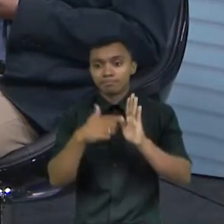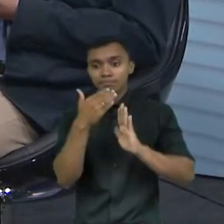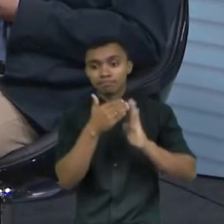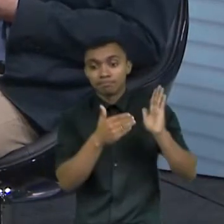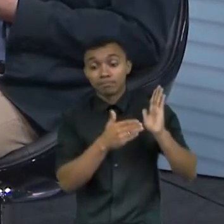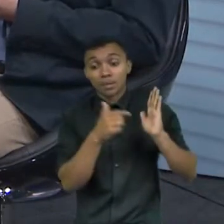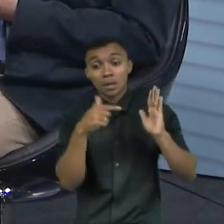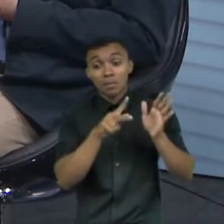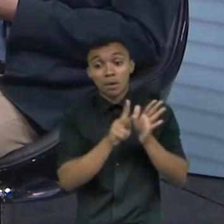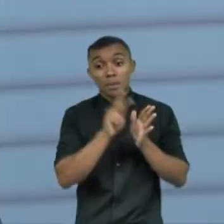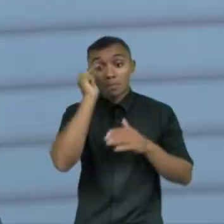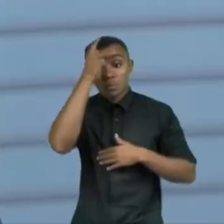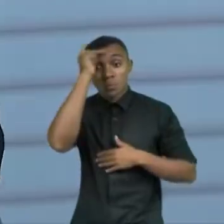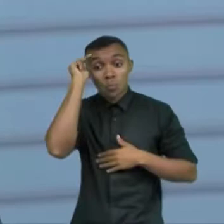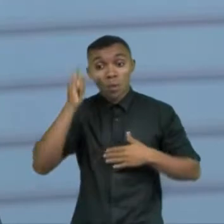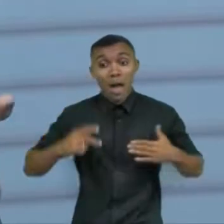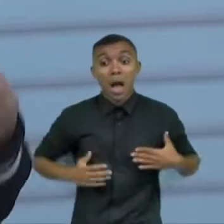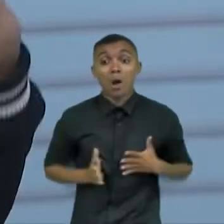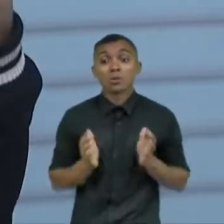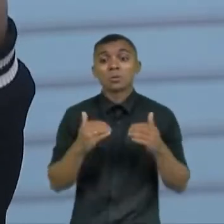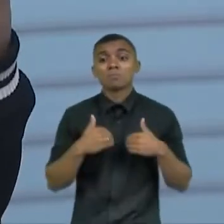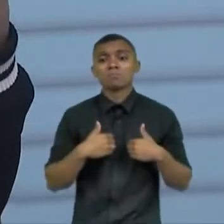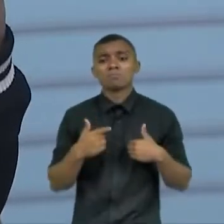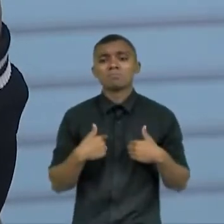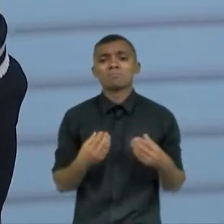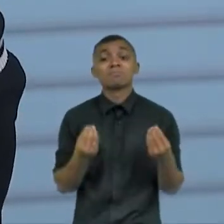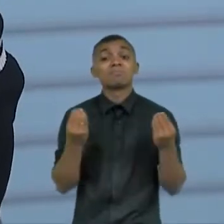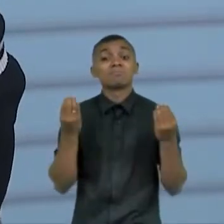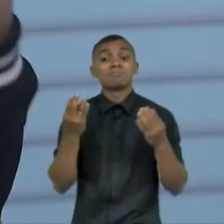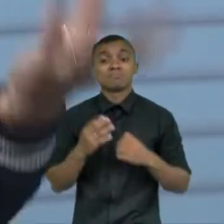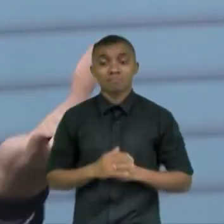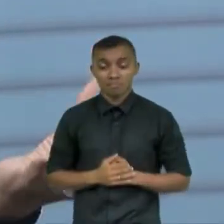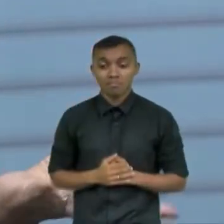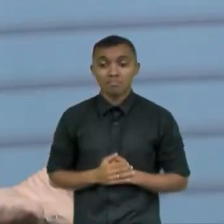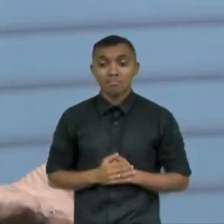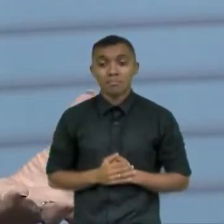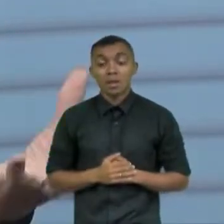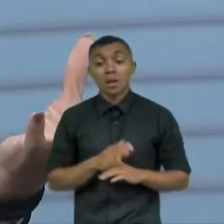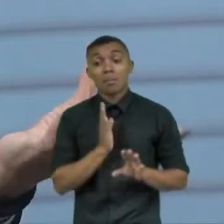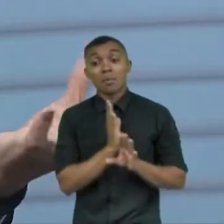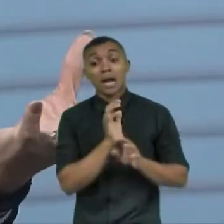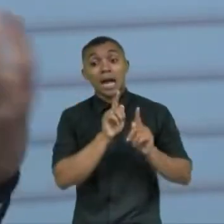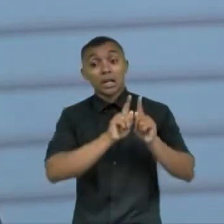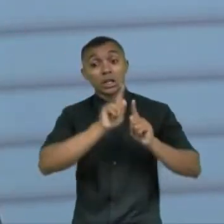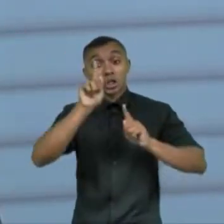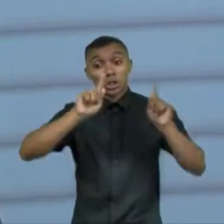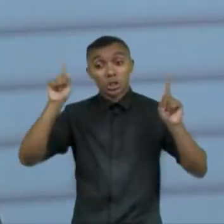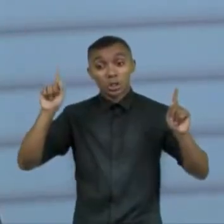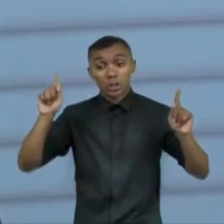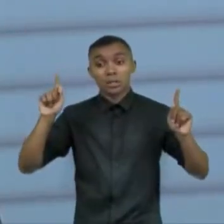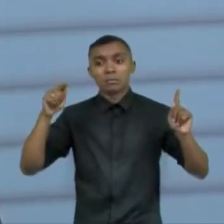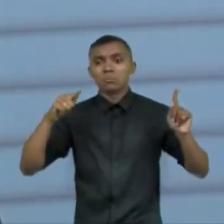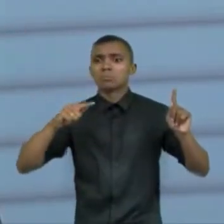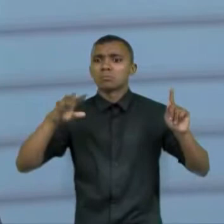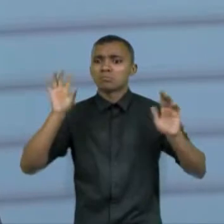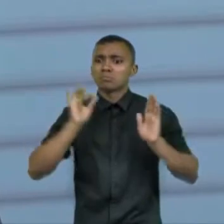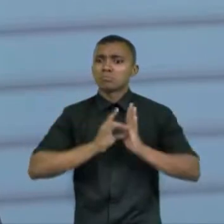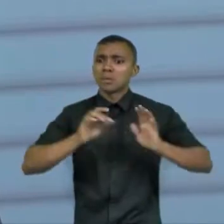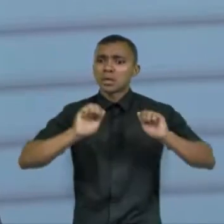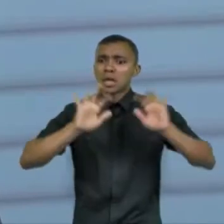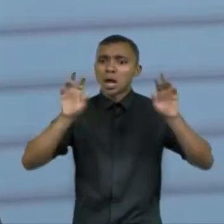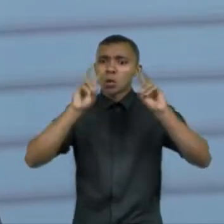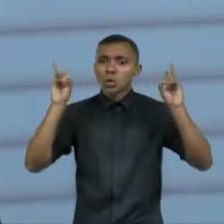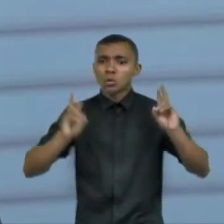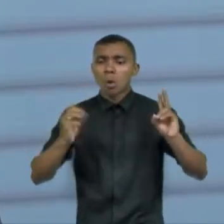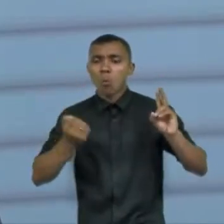para a pessoa com autismo justamente para que as estatísticas sejam dadas com relação